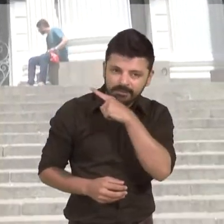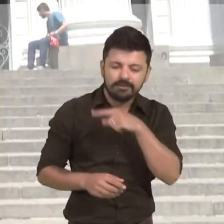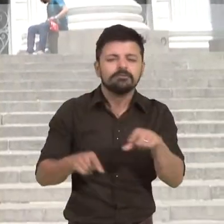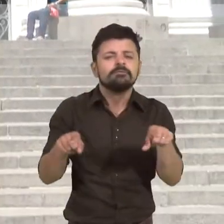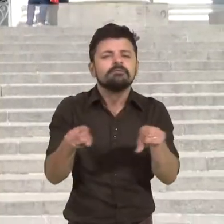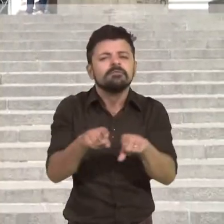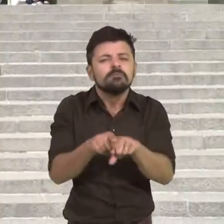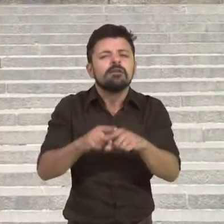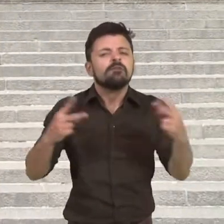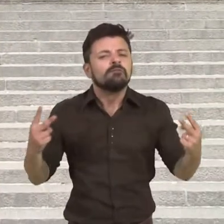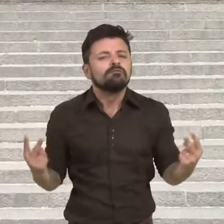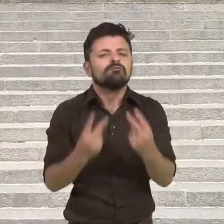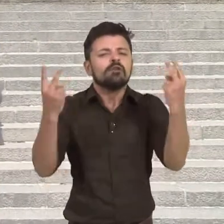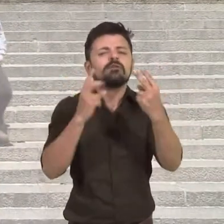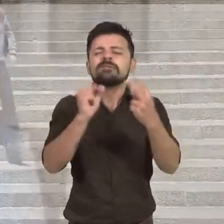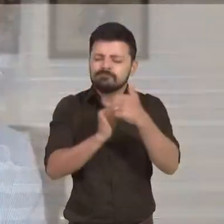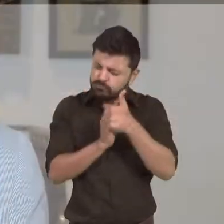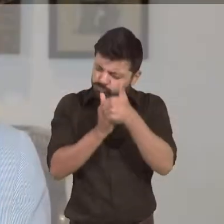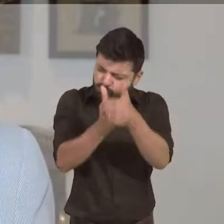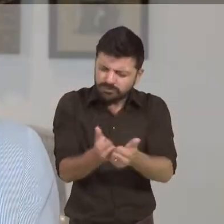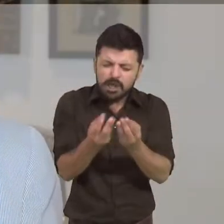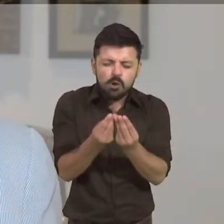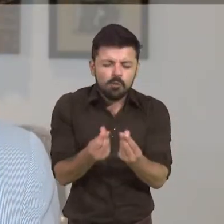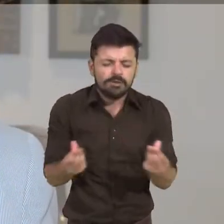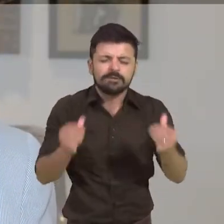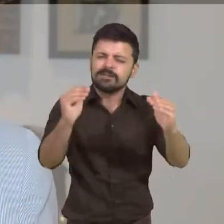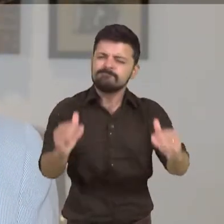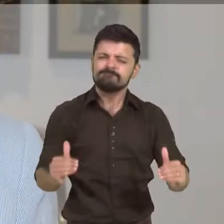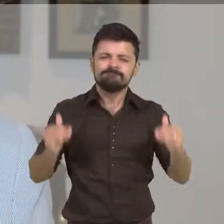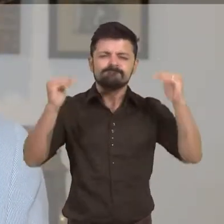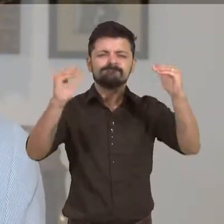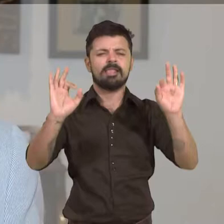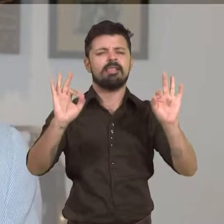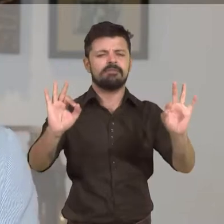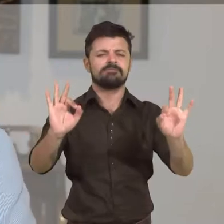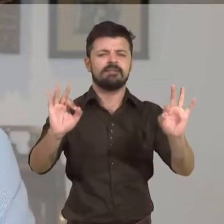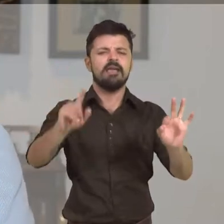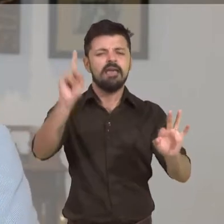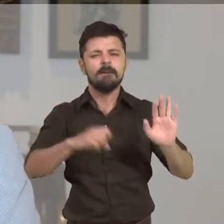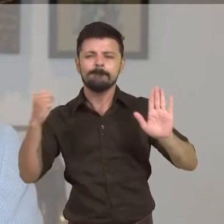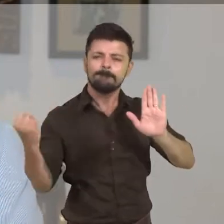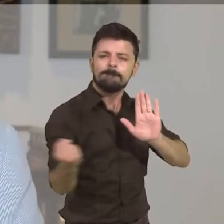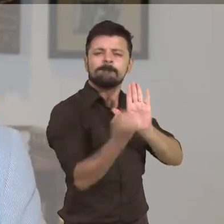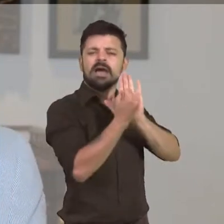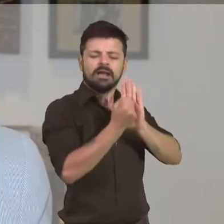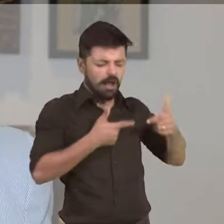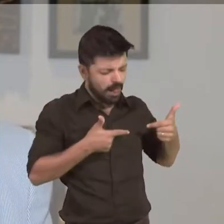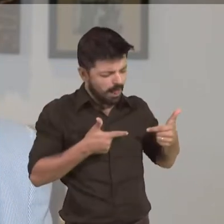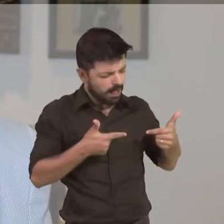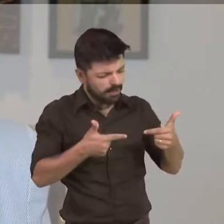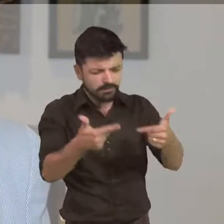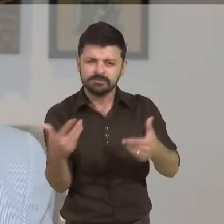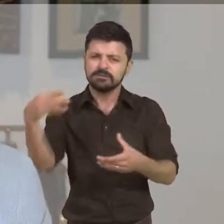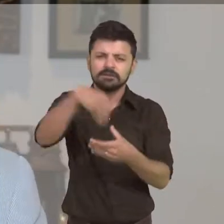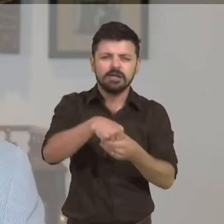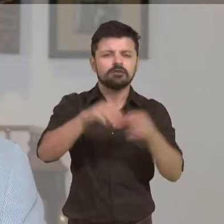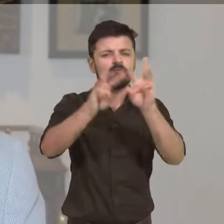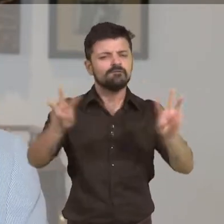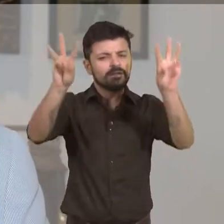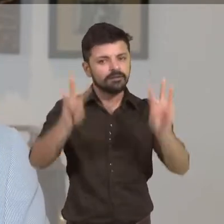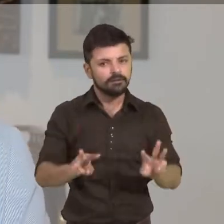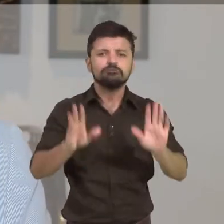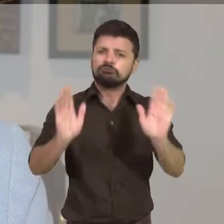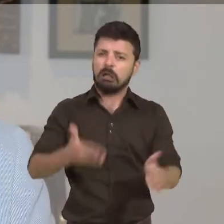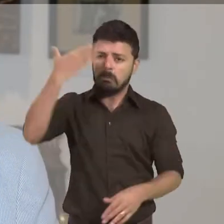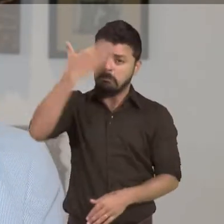E, claro, também valorizar a busca da qualidade e da excelência, que são as marcas de tudo o que fazemos na